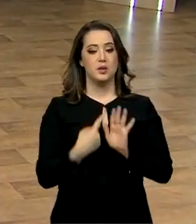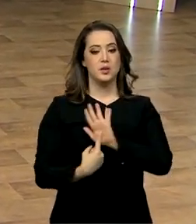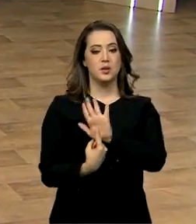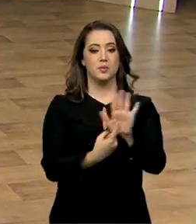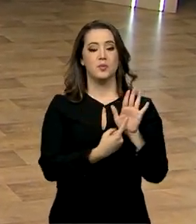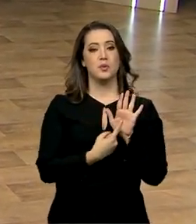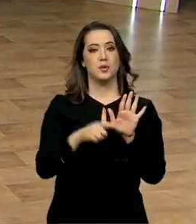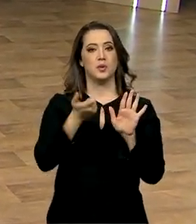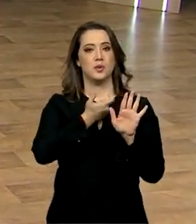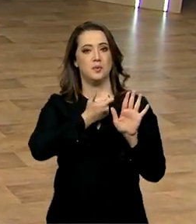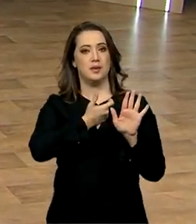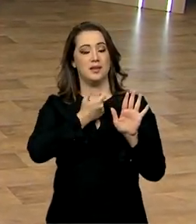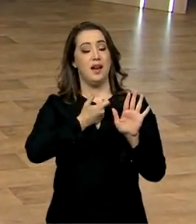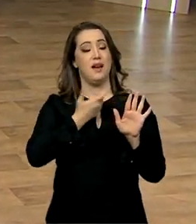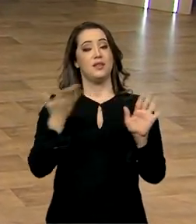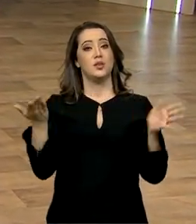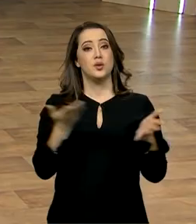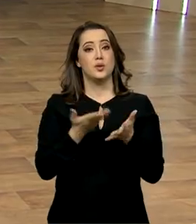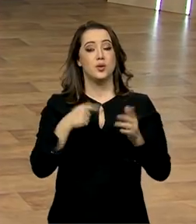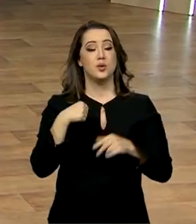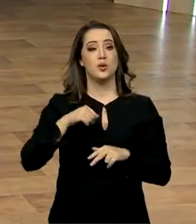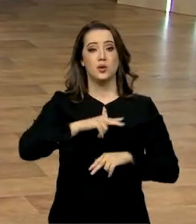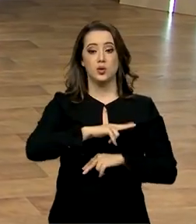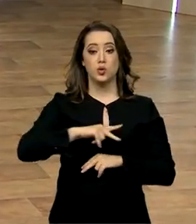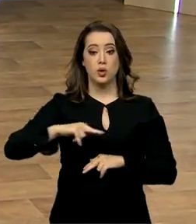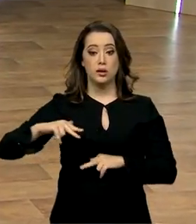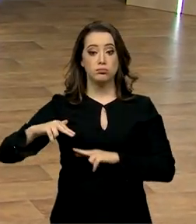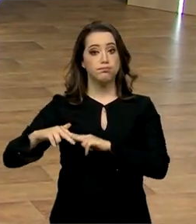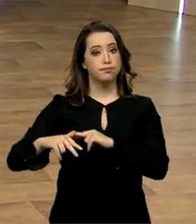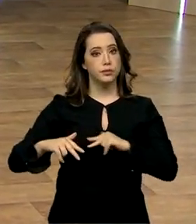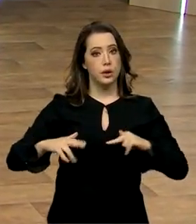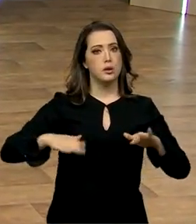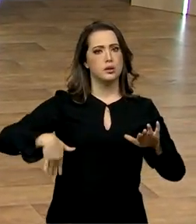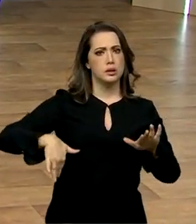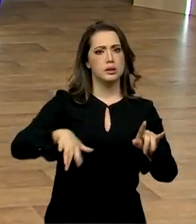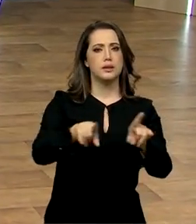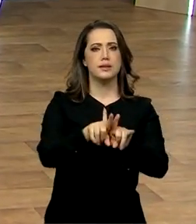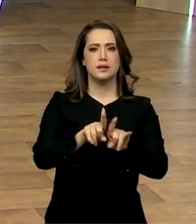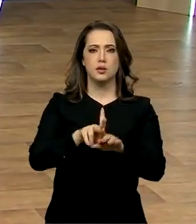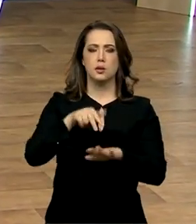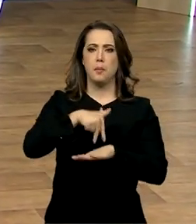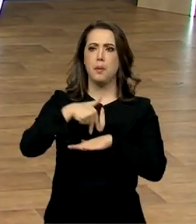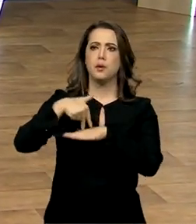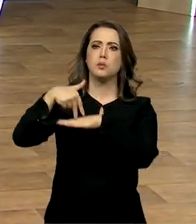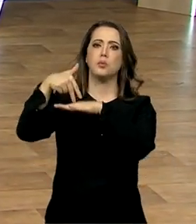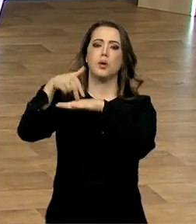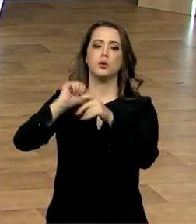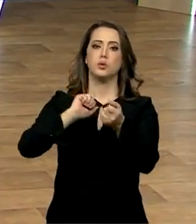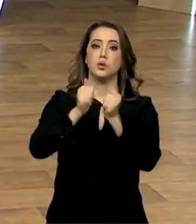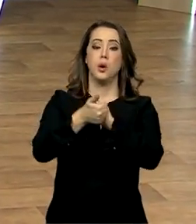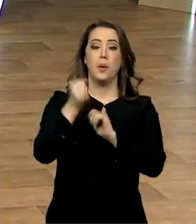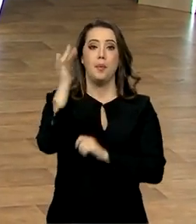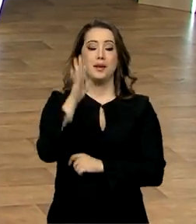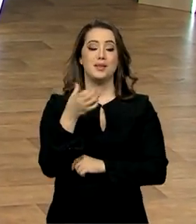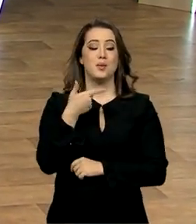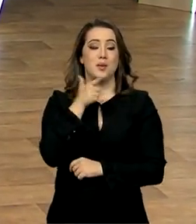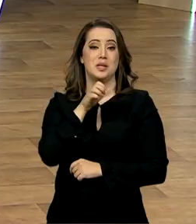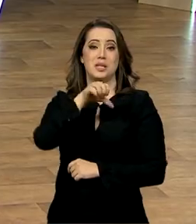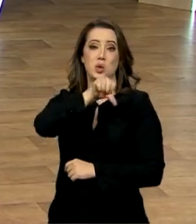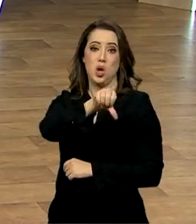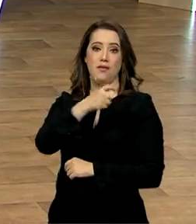de hoje da natação e mostrou no começo dessa edição os pódios do atletismo. O Brasil levou nove medalhas num só dia.